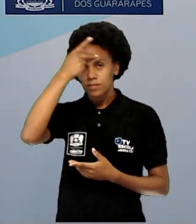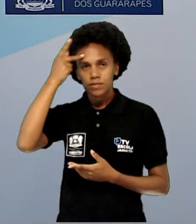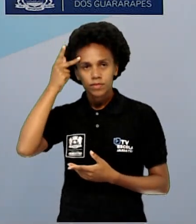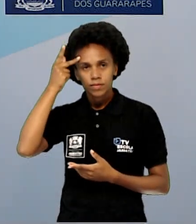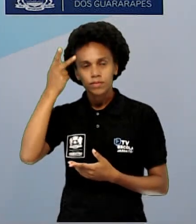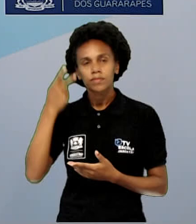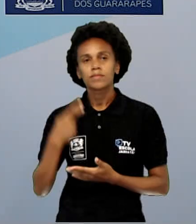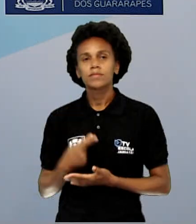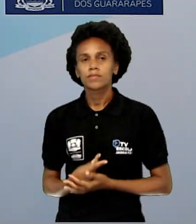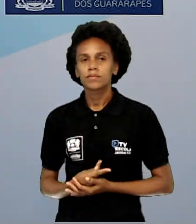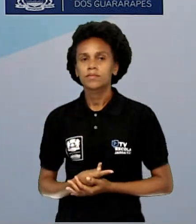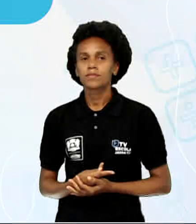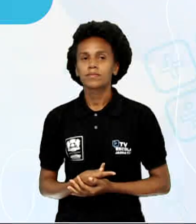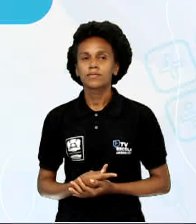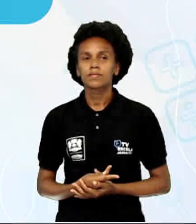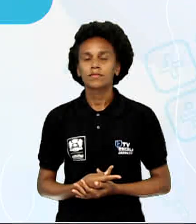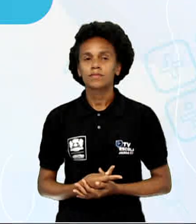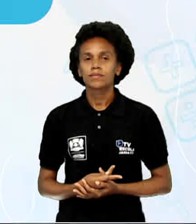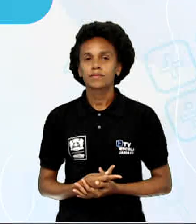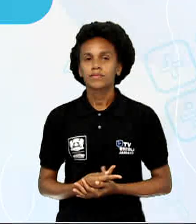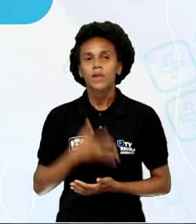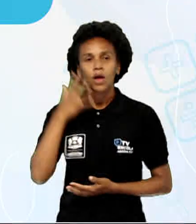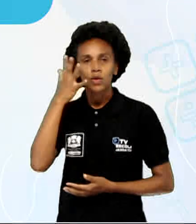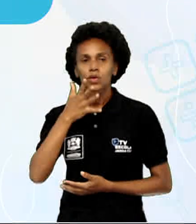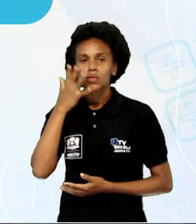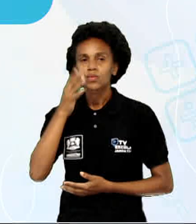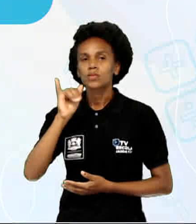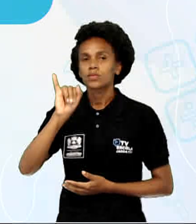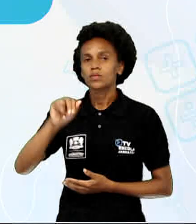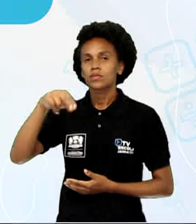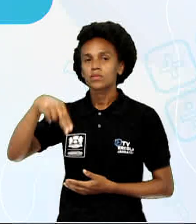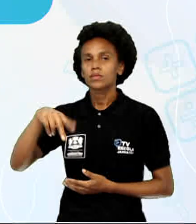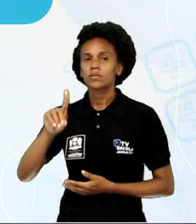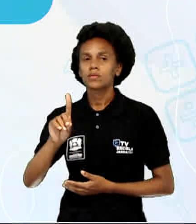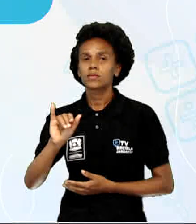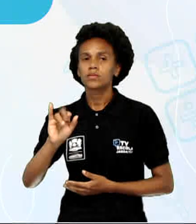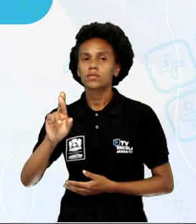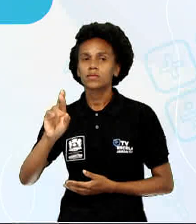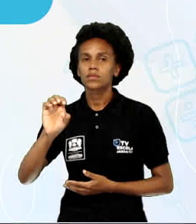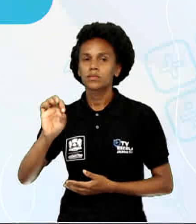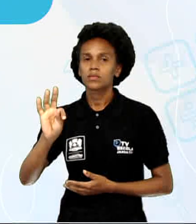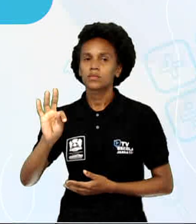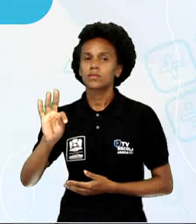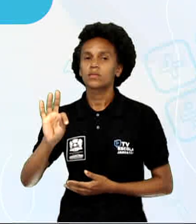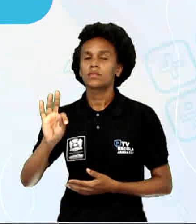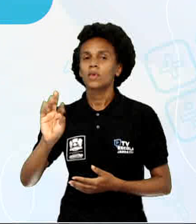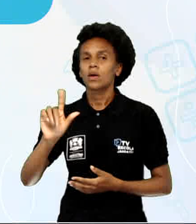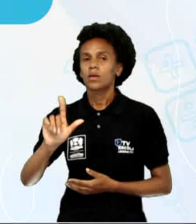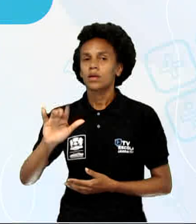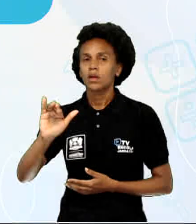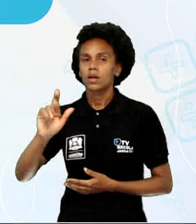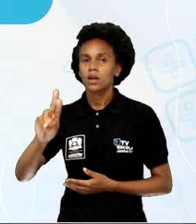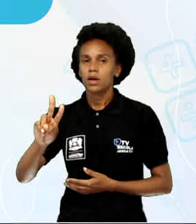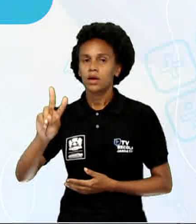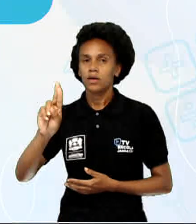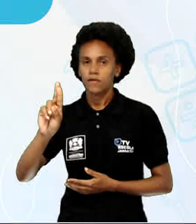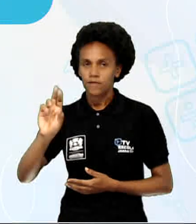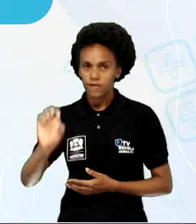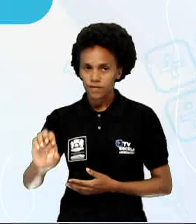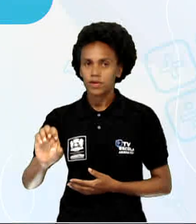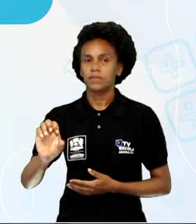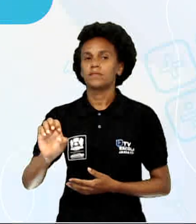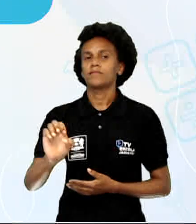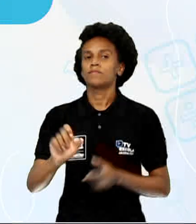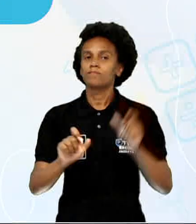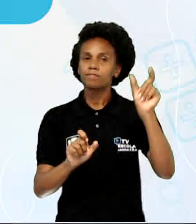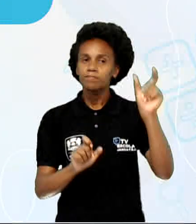Discurso indireto livre. O texto é escrito em terceira pessoa e o narrador conta a história, mas as personagens